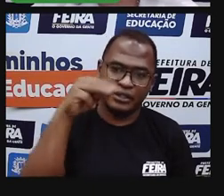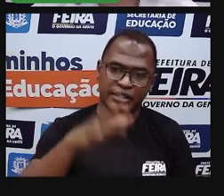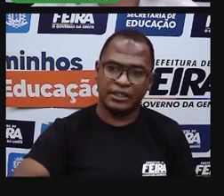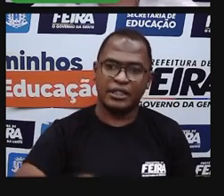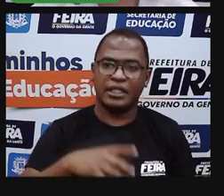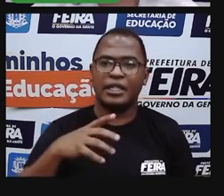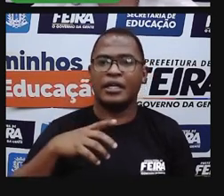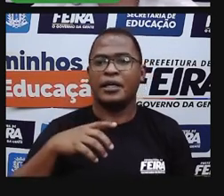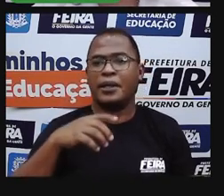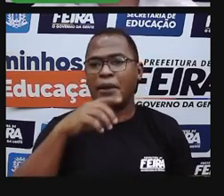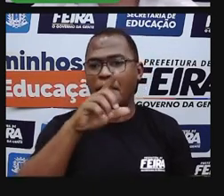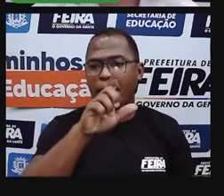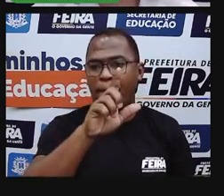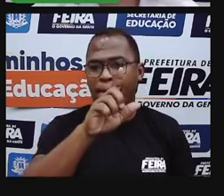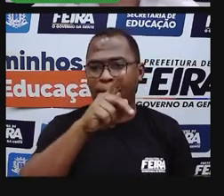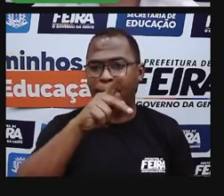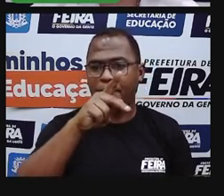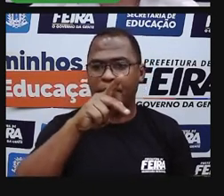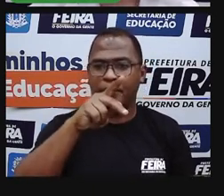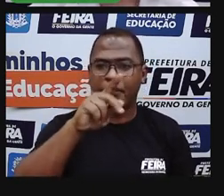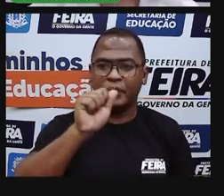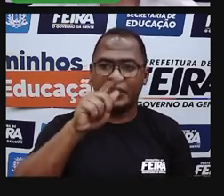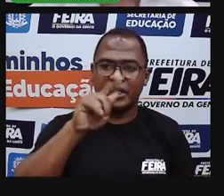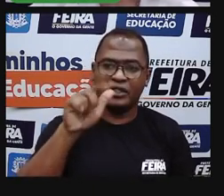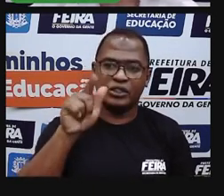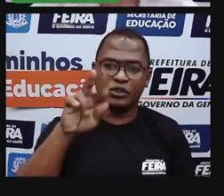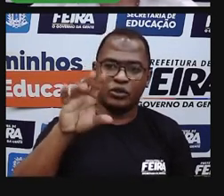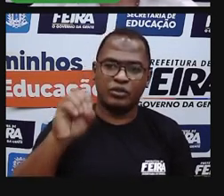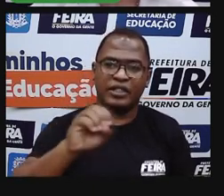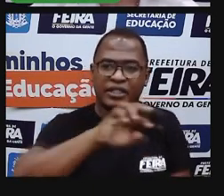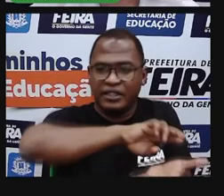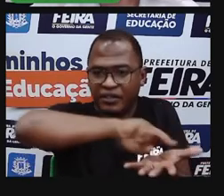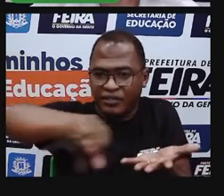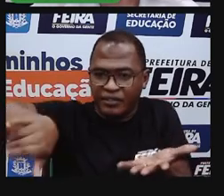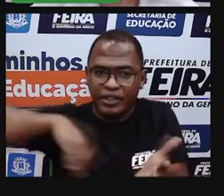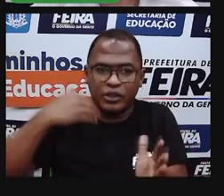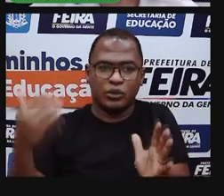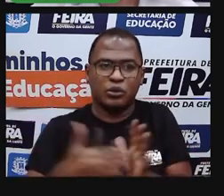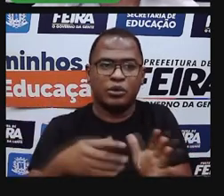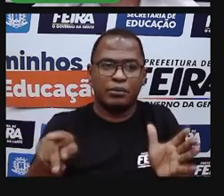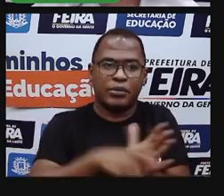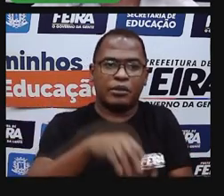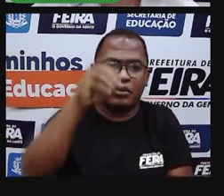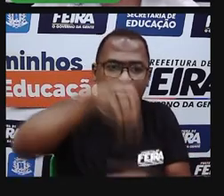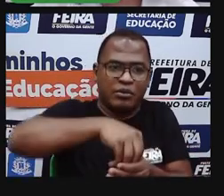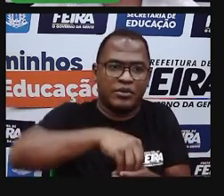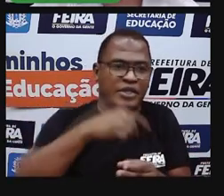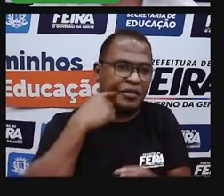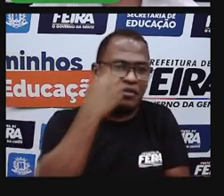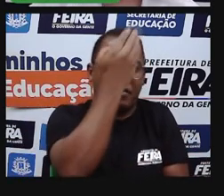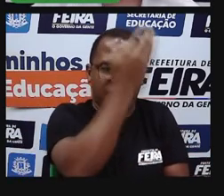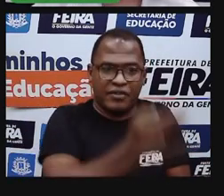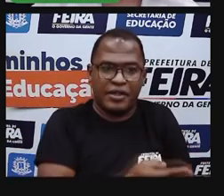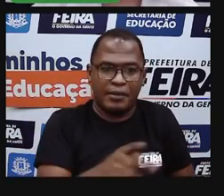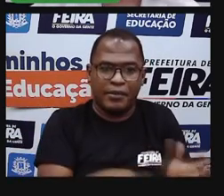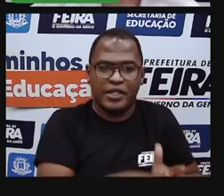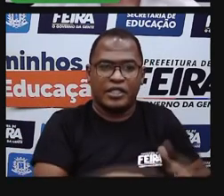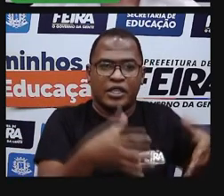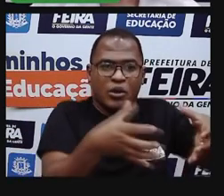Santa Mônica, Lagoa Salgada, Subaé, fazem parte da região administrativa 1.